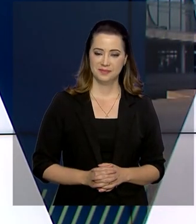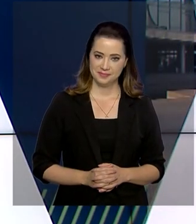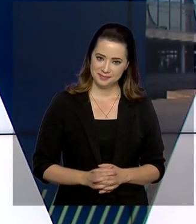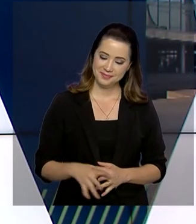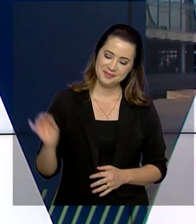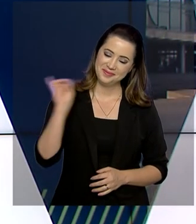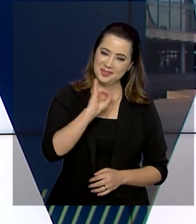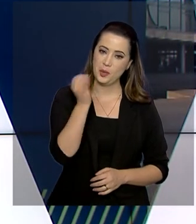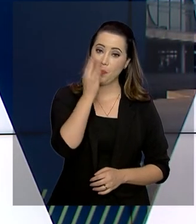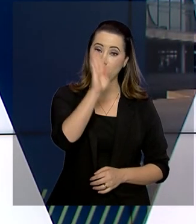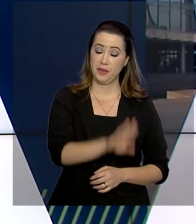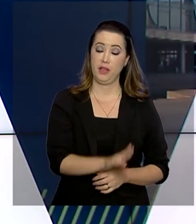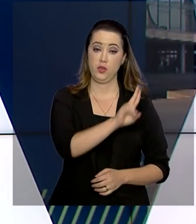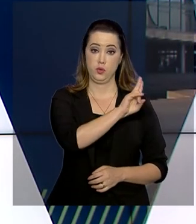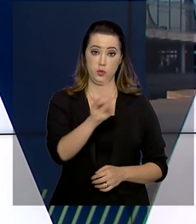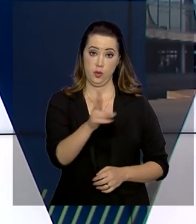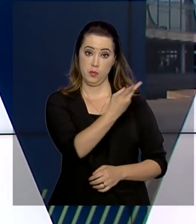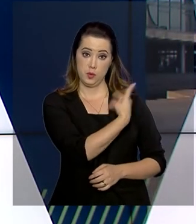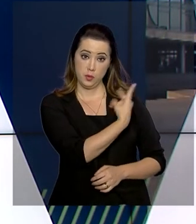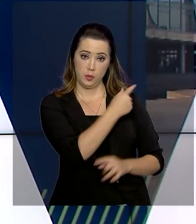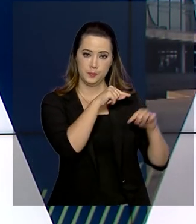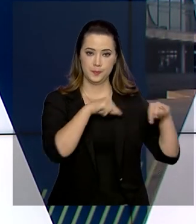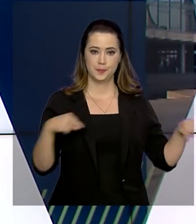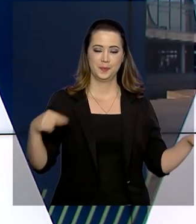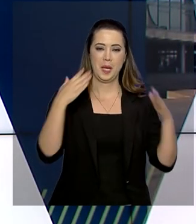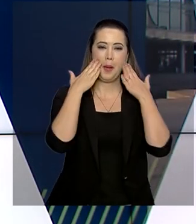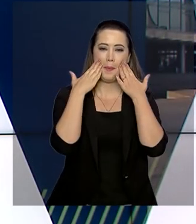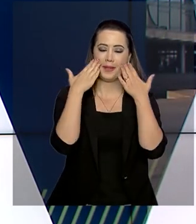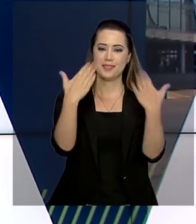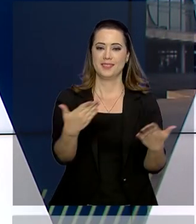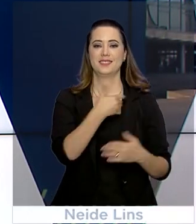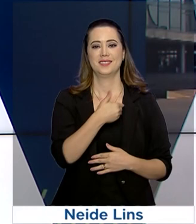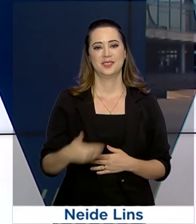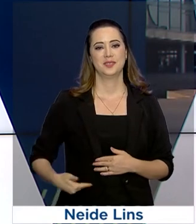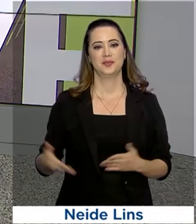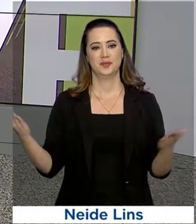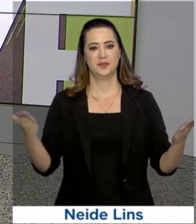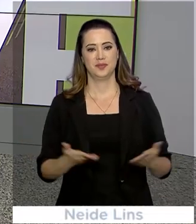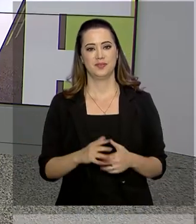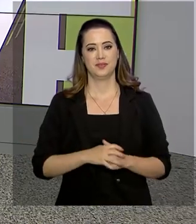Olá, boa tarde, eu sou Lilian Reis e estamos de volta com o Governo Agora.